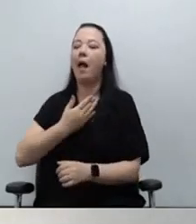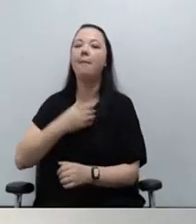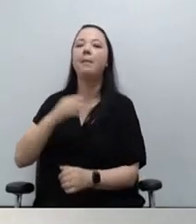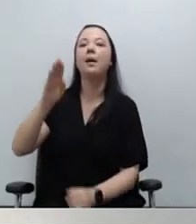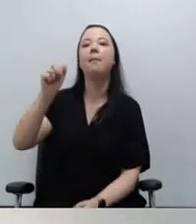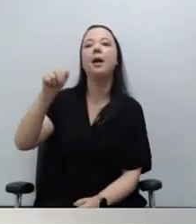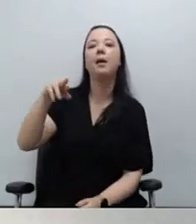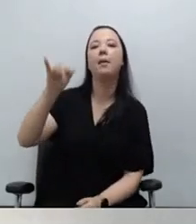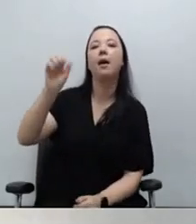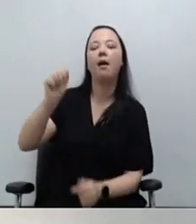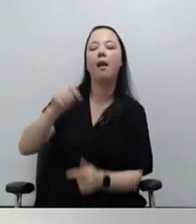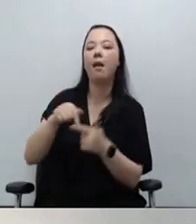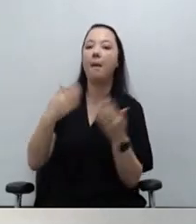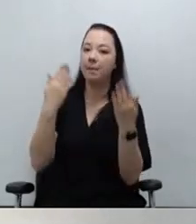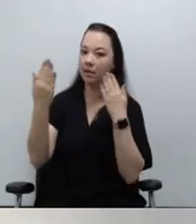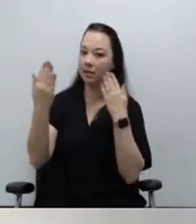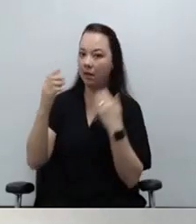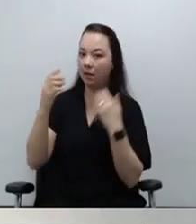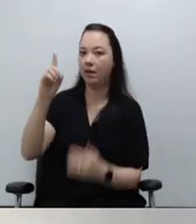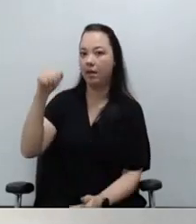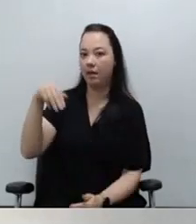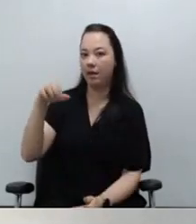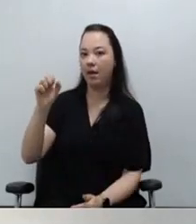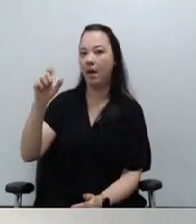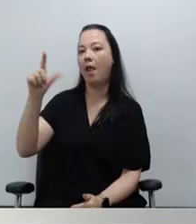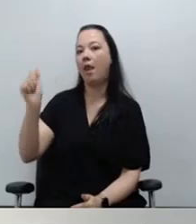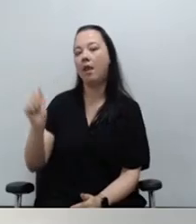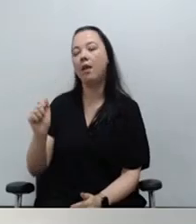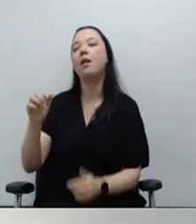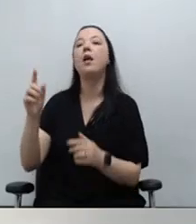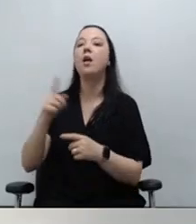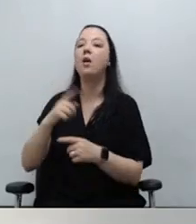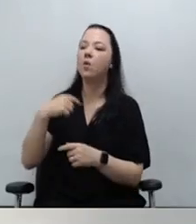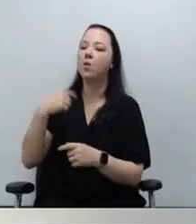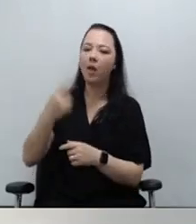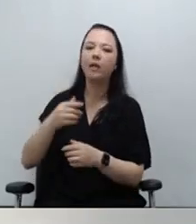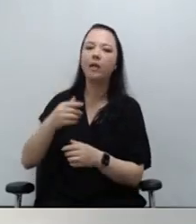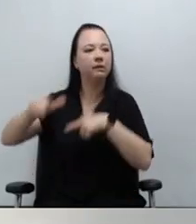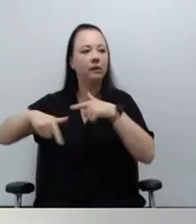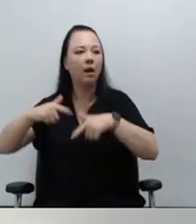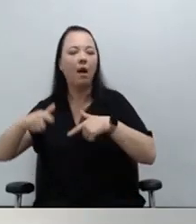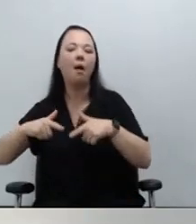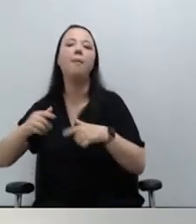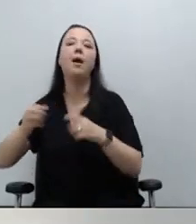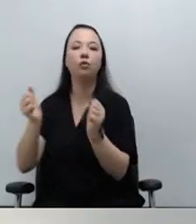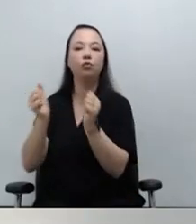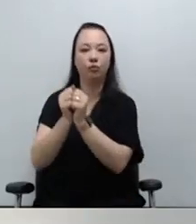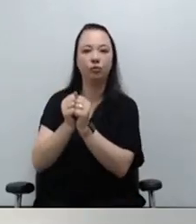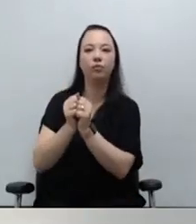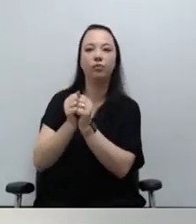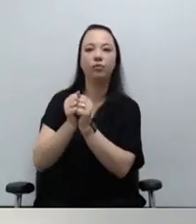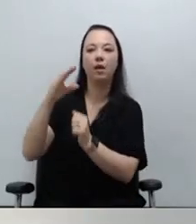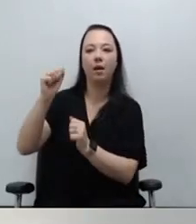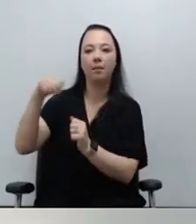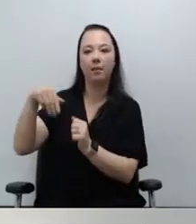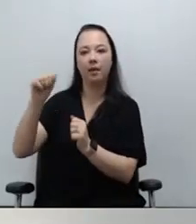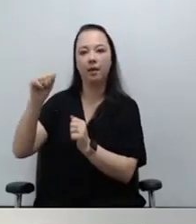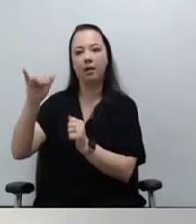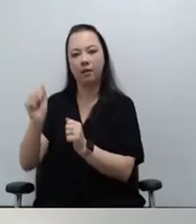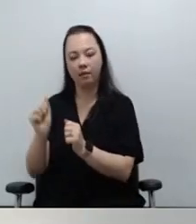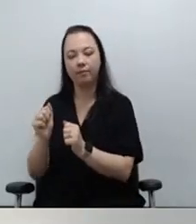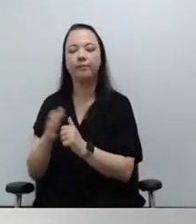Bárbara Canella e da psicóloga Daniela Almeida, que atuam nos CAMs de diferentes unidades e da Camila Santos, Assistente Social no GAI.